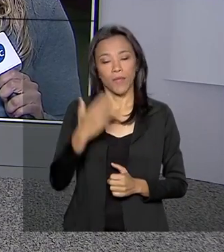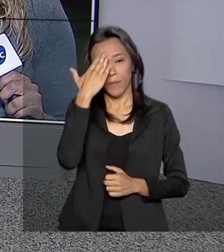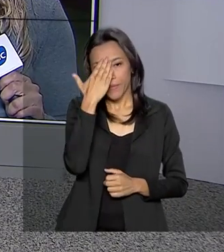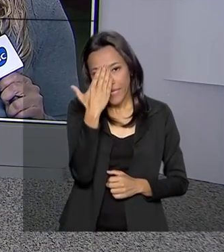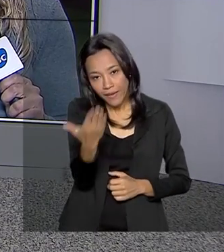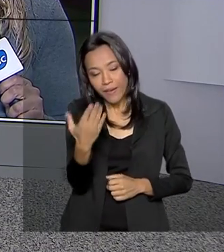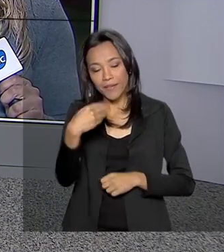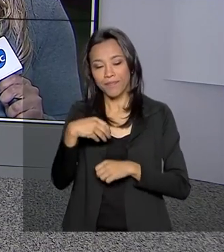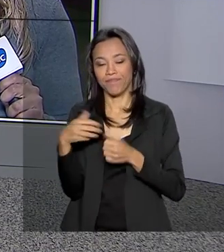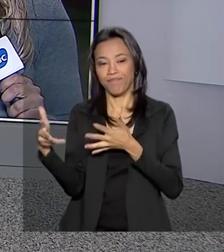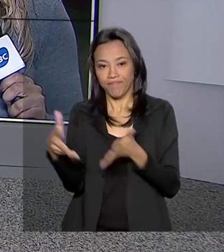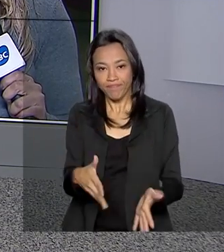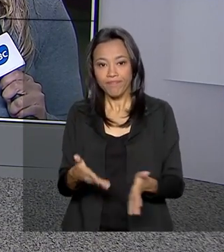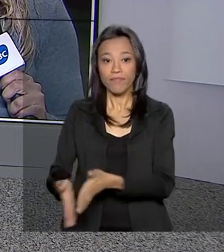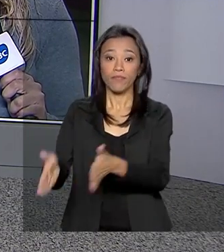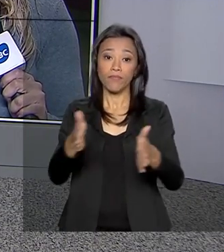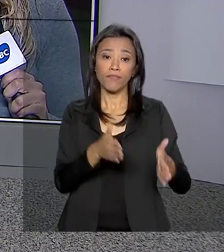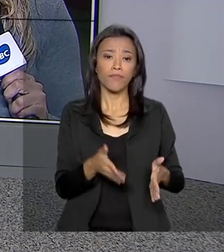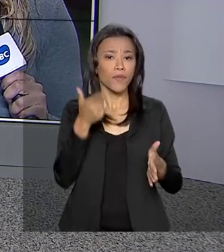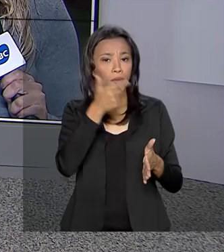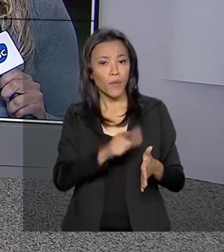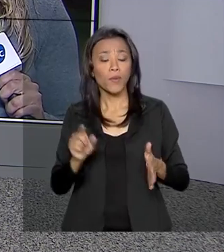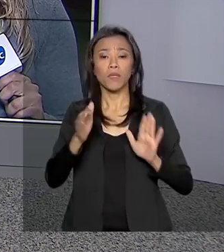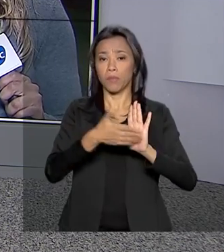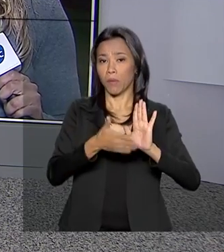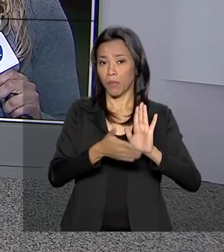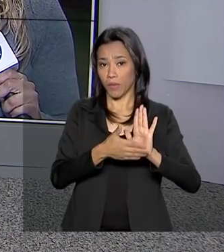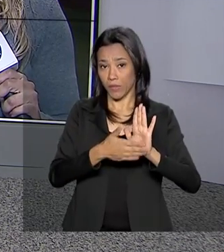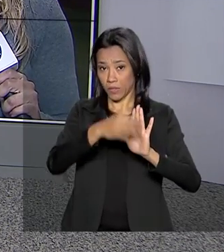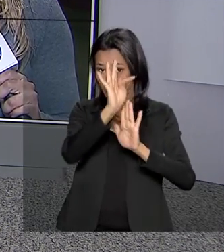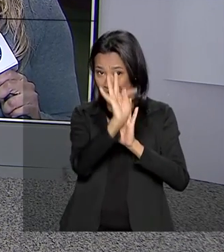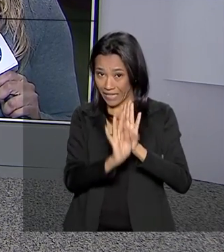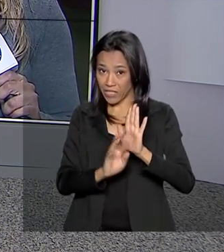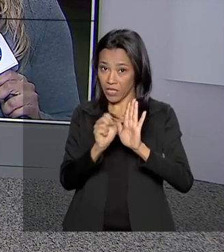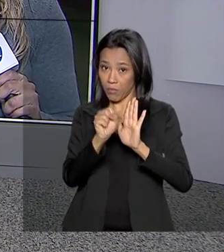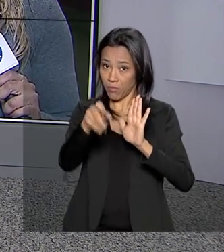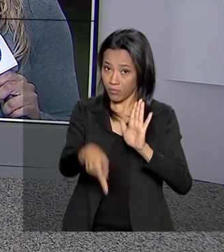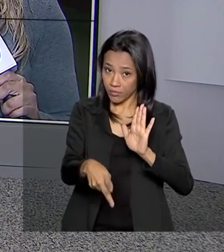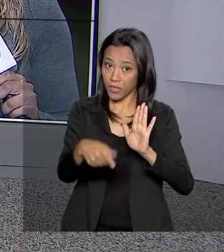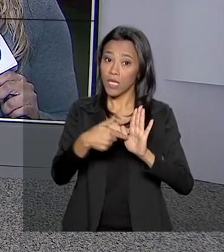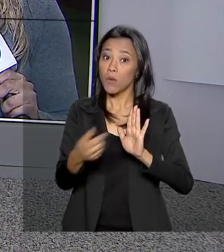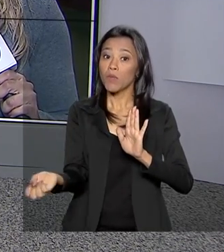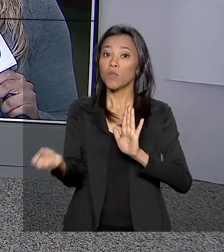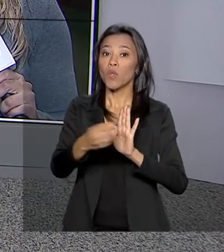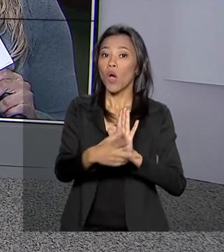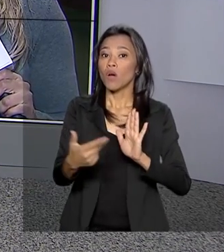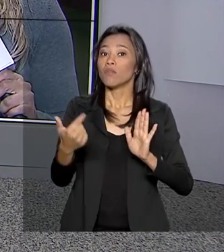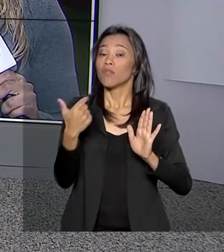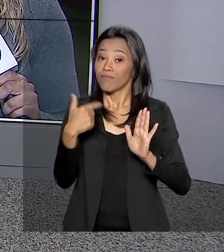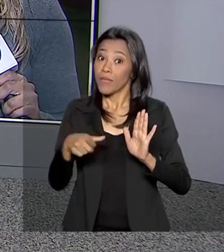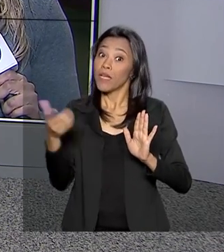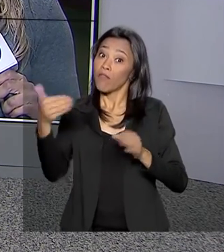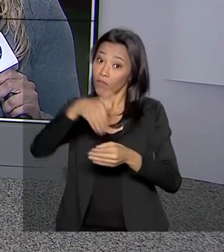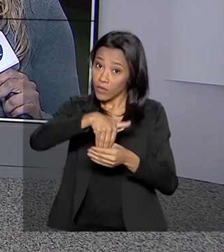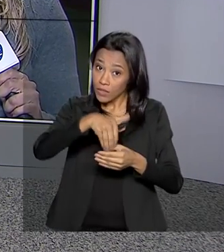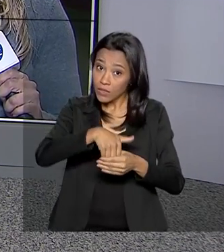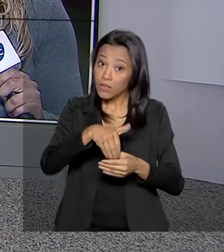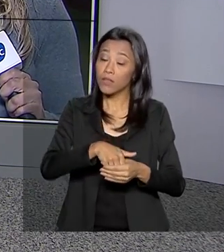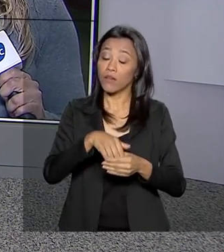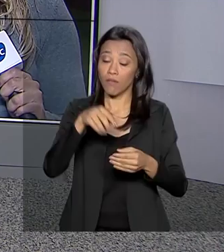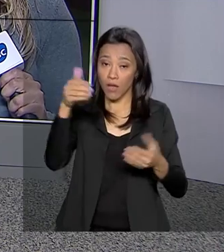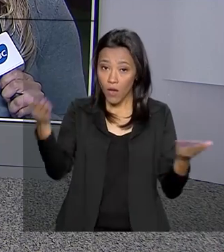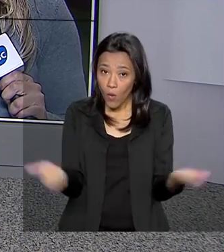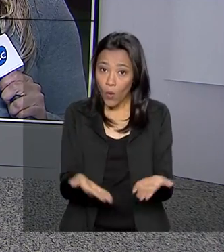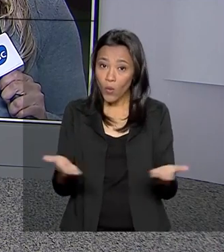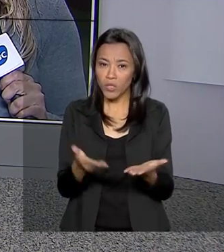pela sua participação. Bom, falando em previdência, o texto da reforma tem uma nova versão e a votação ficou para o dia de hoje, depois de uma reunião